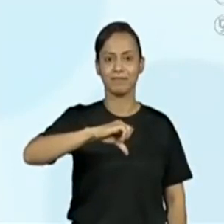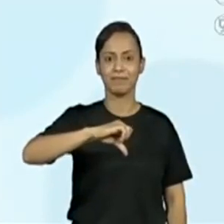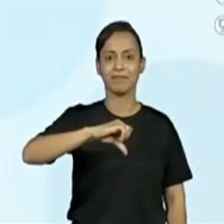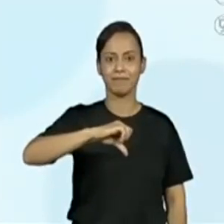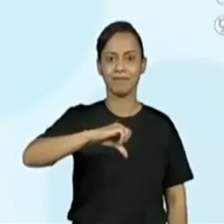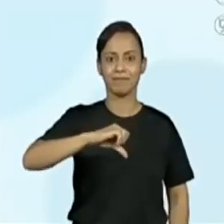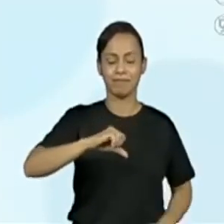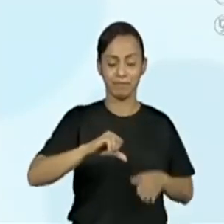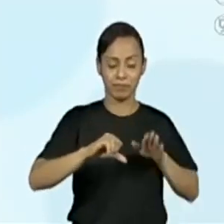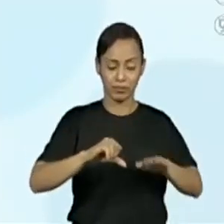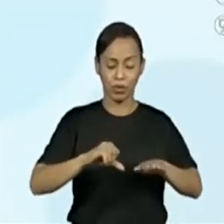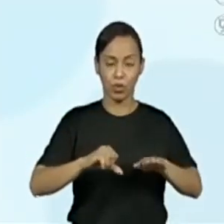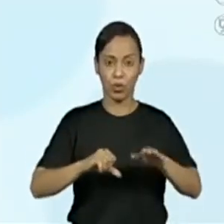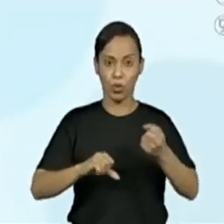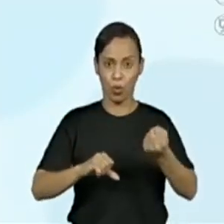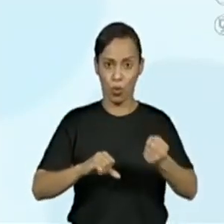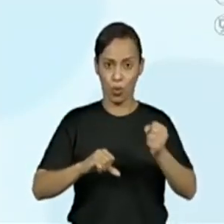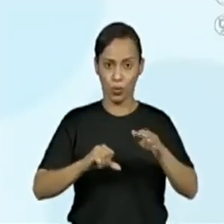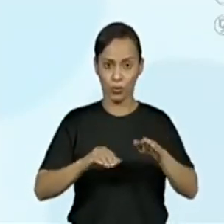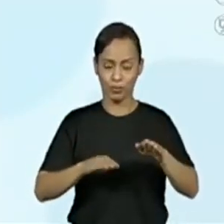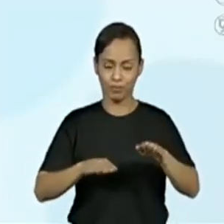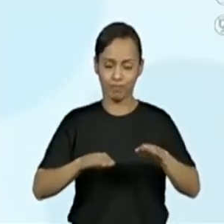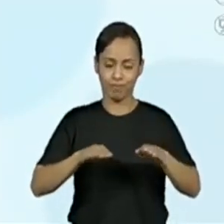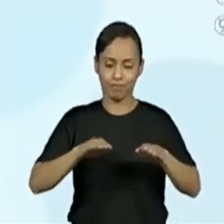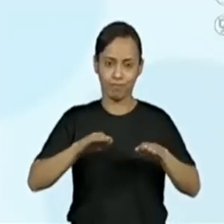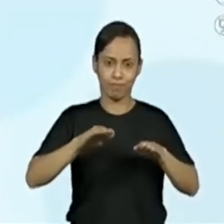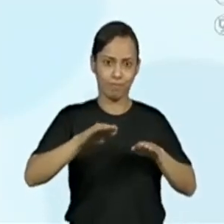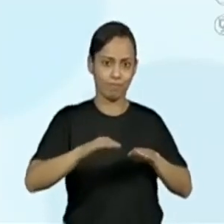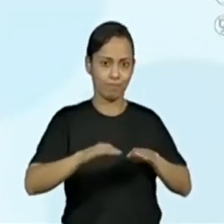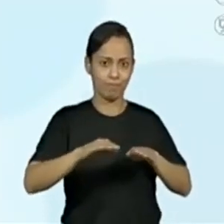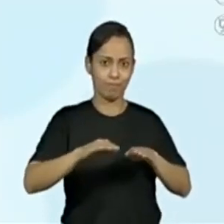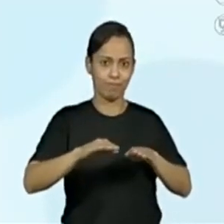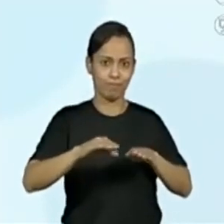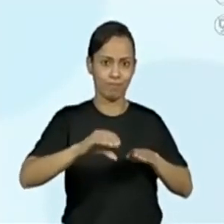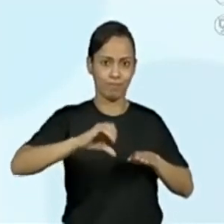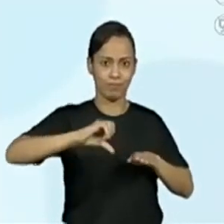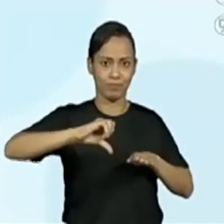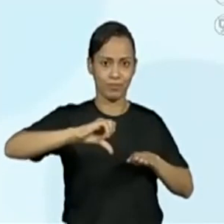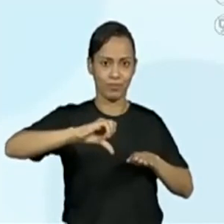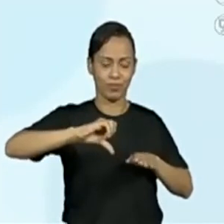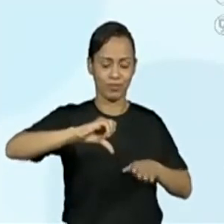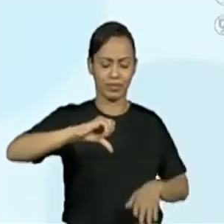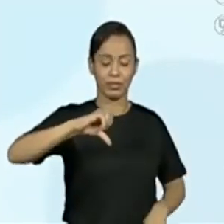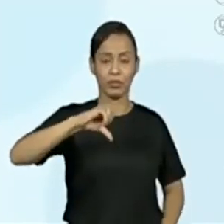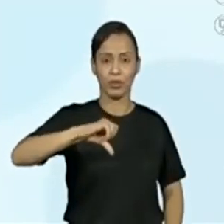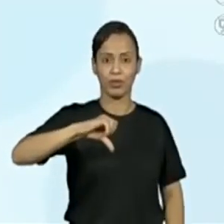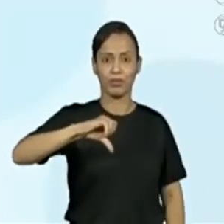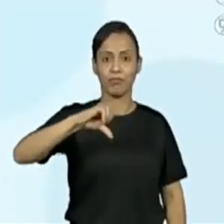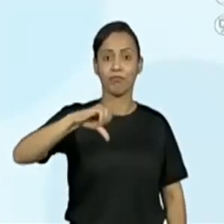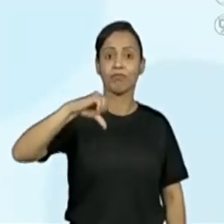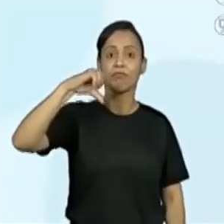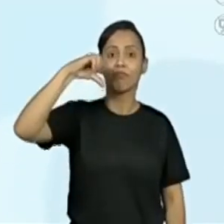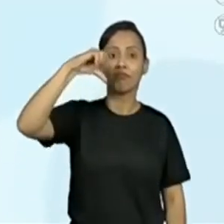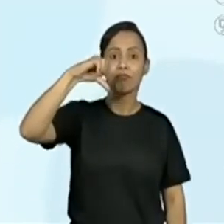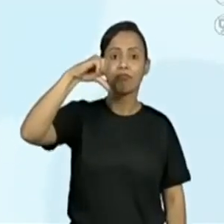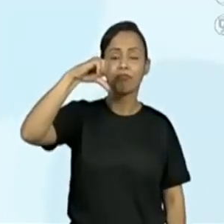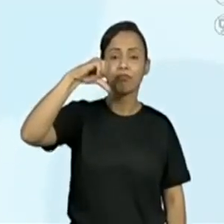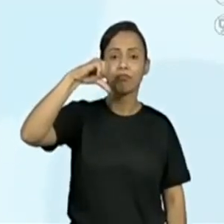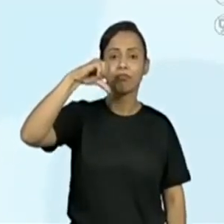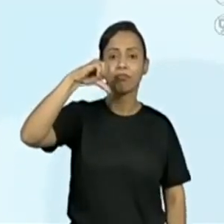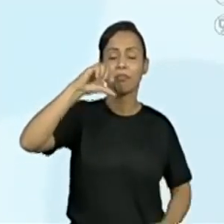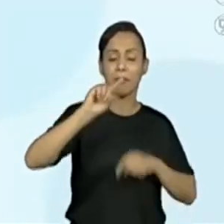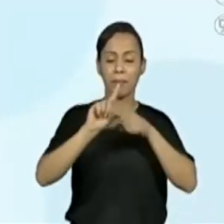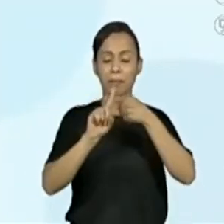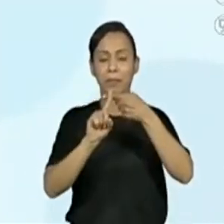Vamos, então, para o próximo? Vamos ver o 9. Vamos Provavelmente, na próxima tela. Júlia, se nós adicionarmos 1 ao